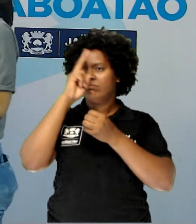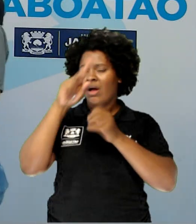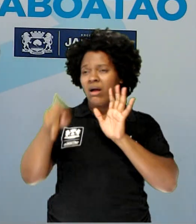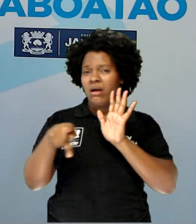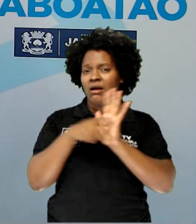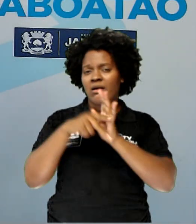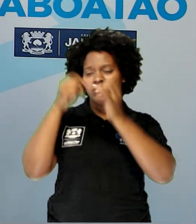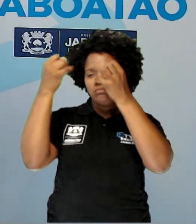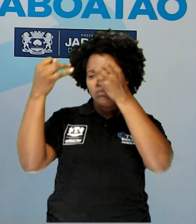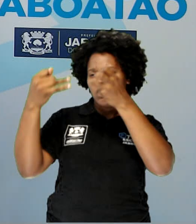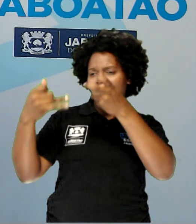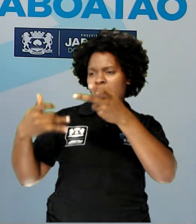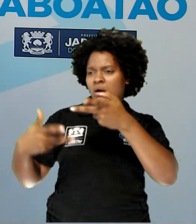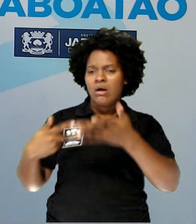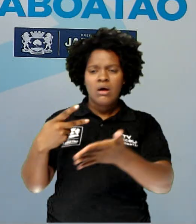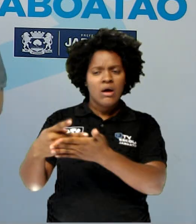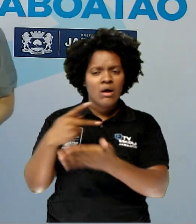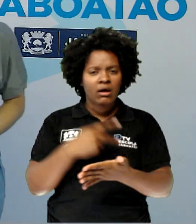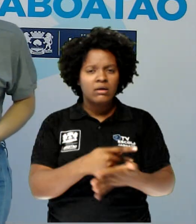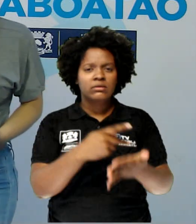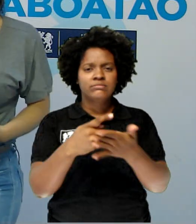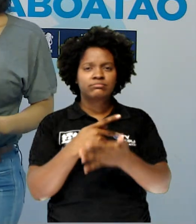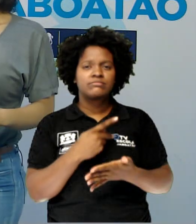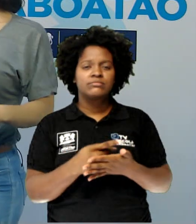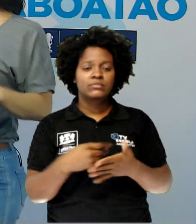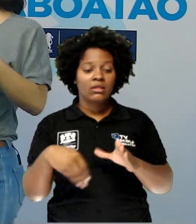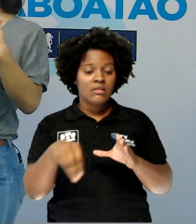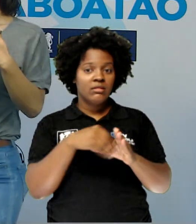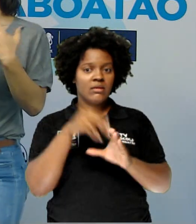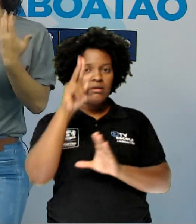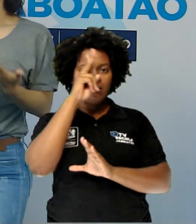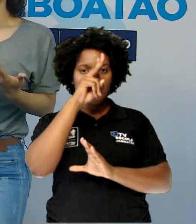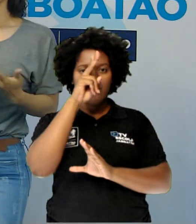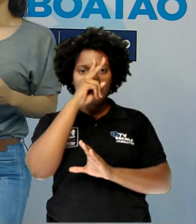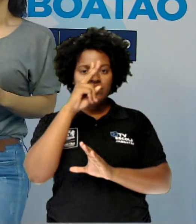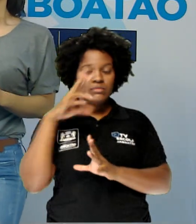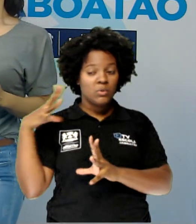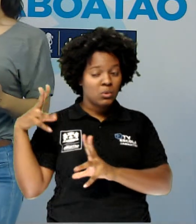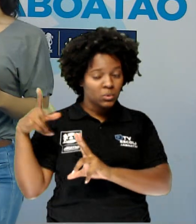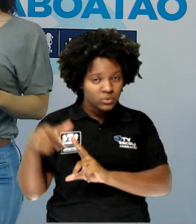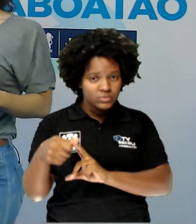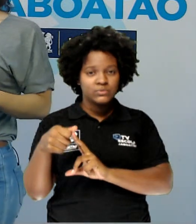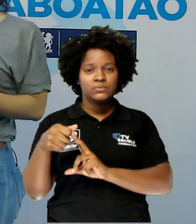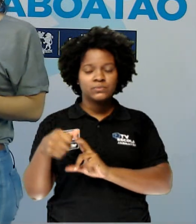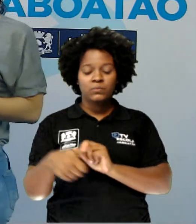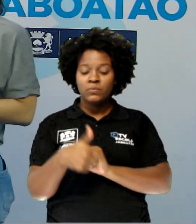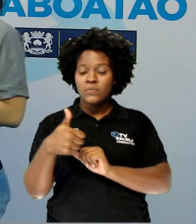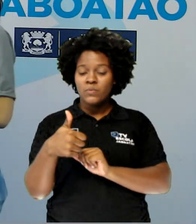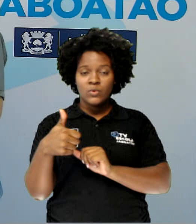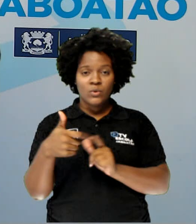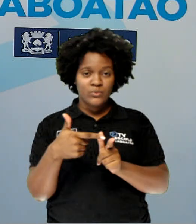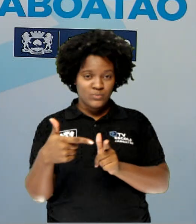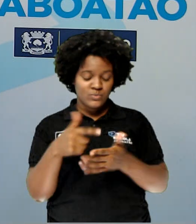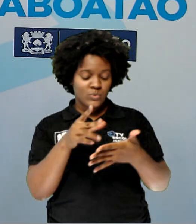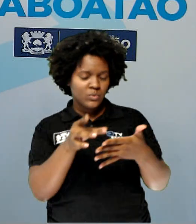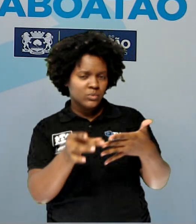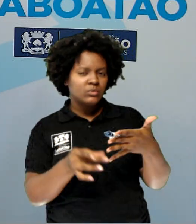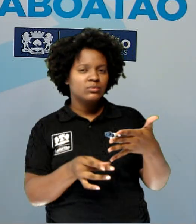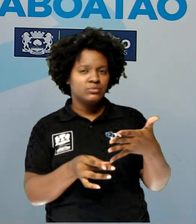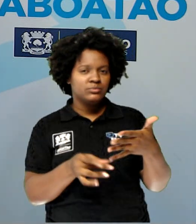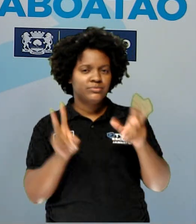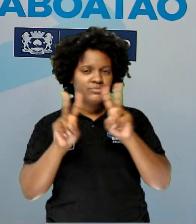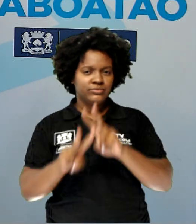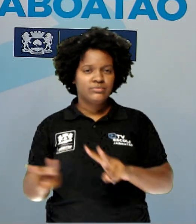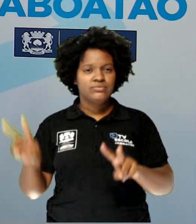que são os fatos que vão acontecer nessa história. Todas as ações. O segundo elemento, como vocês estão vendo aqui no telão,